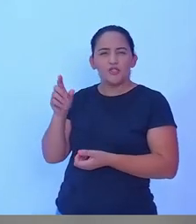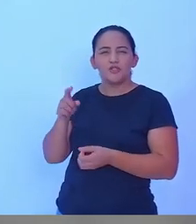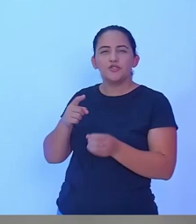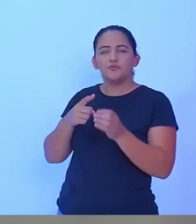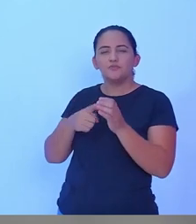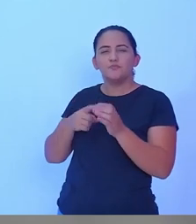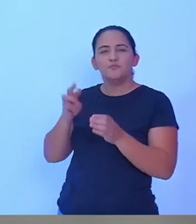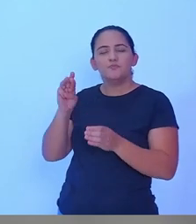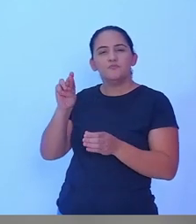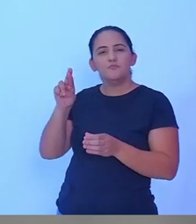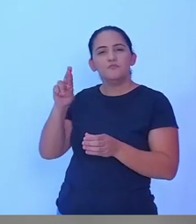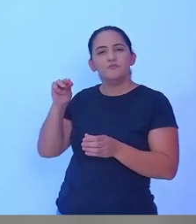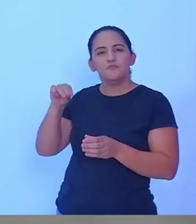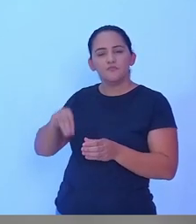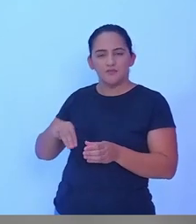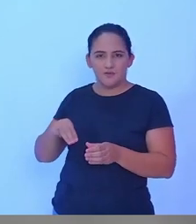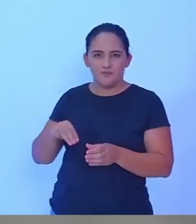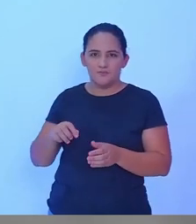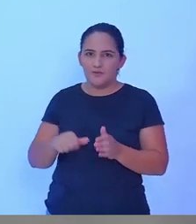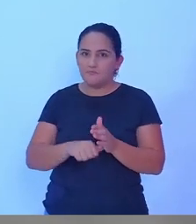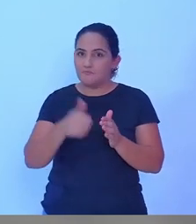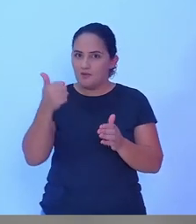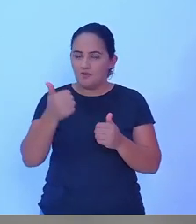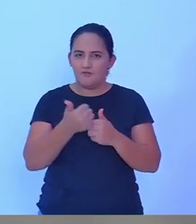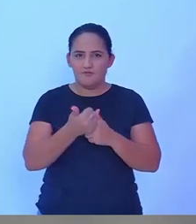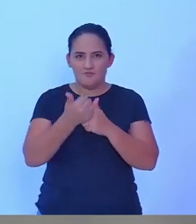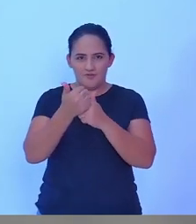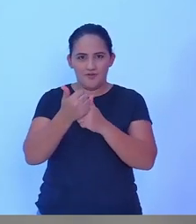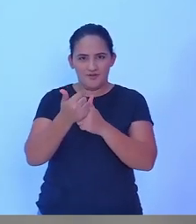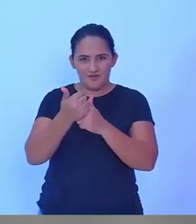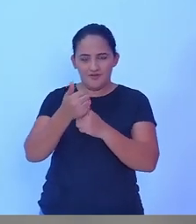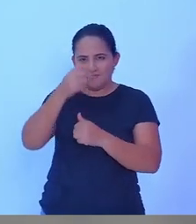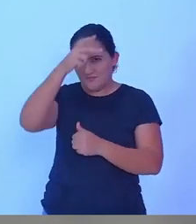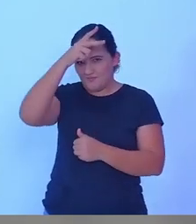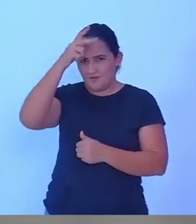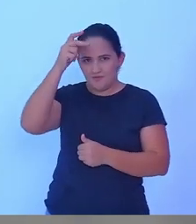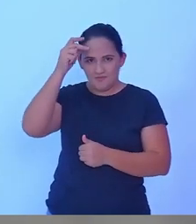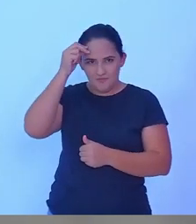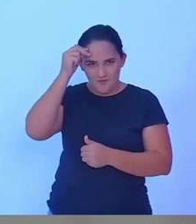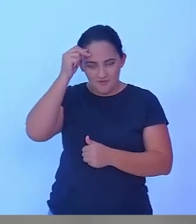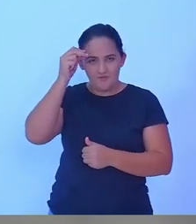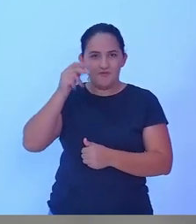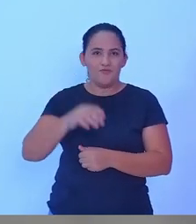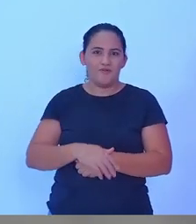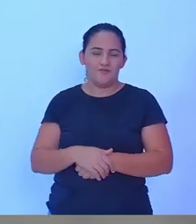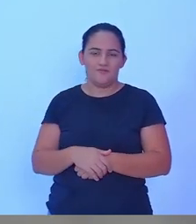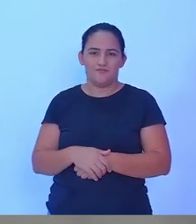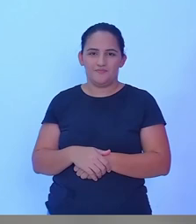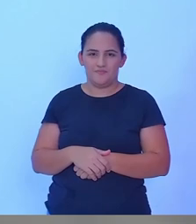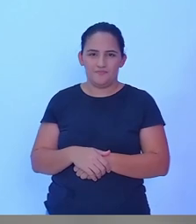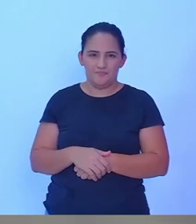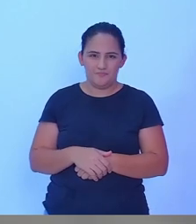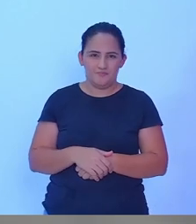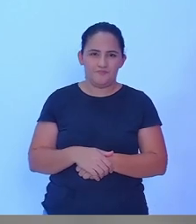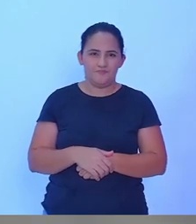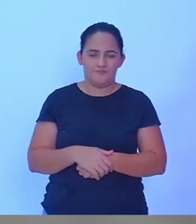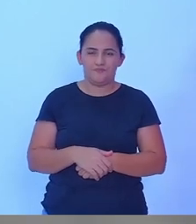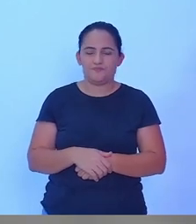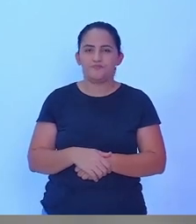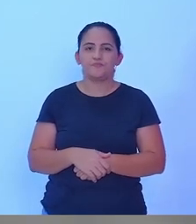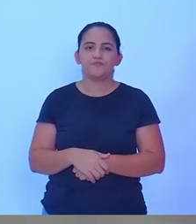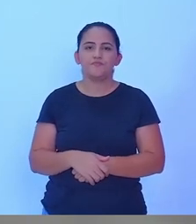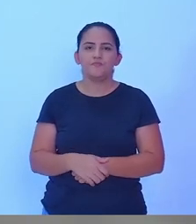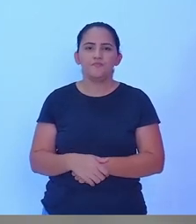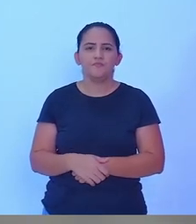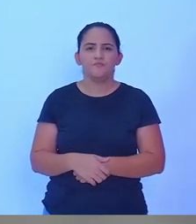onde estamos conversando e debatendo com os candidatos a vice-prefeito aqui de Rolim de Mora.